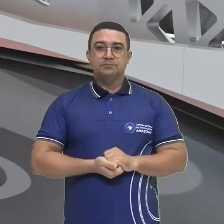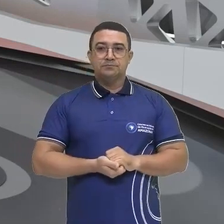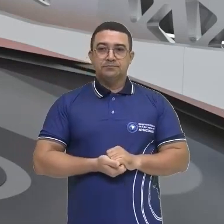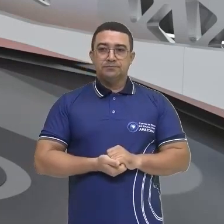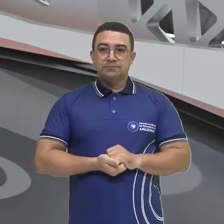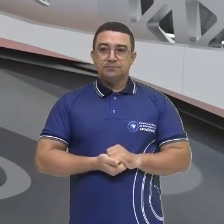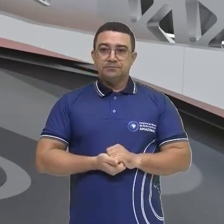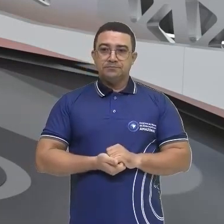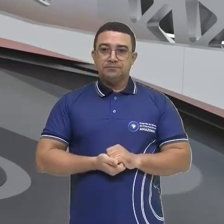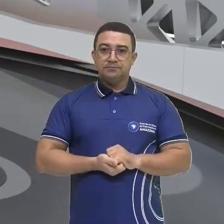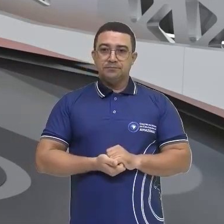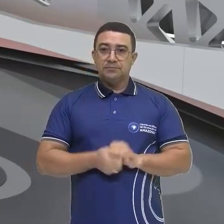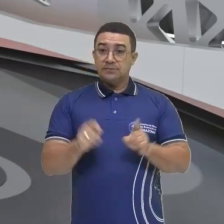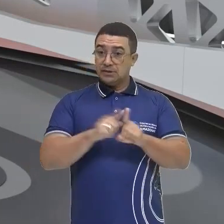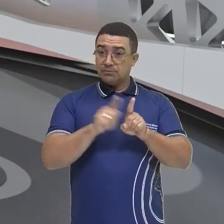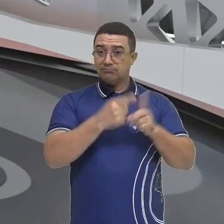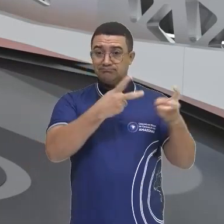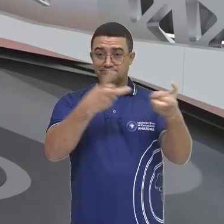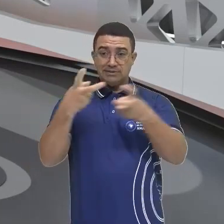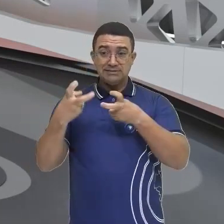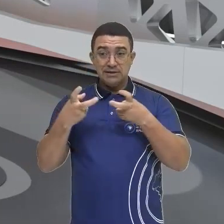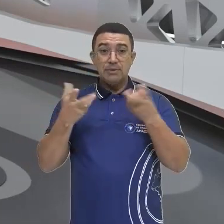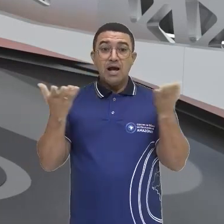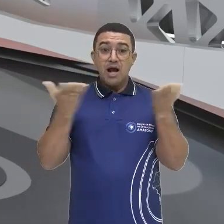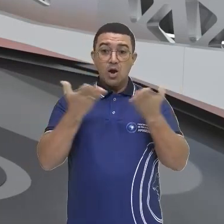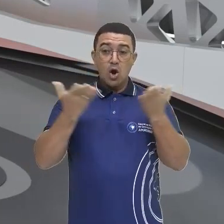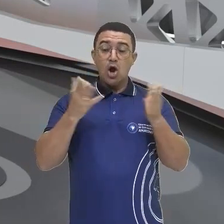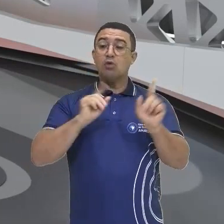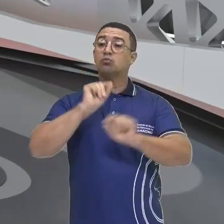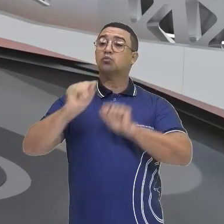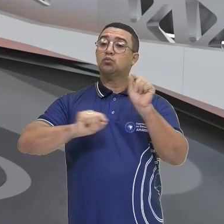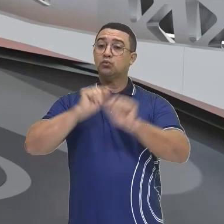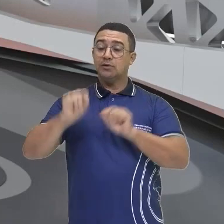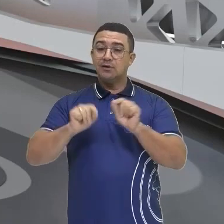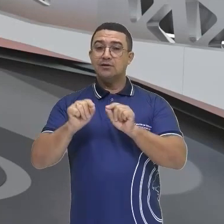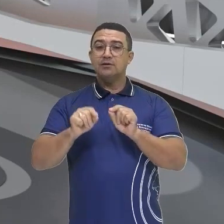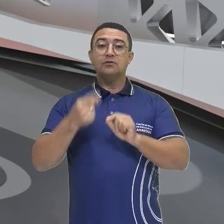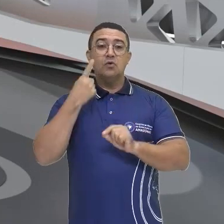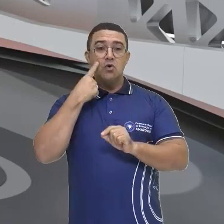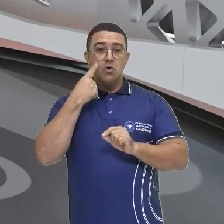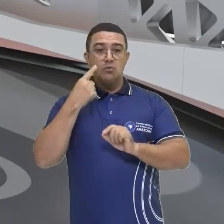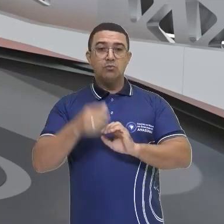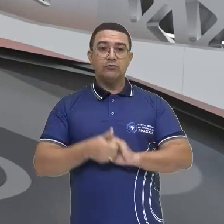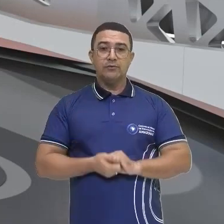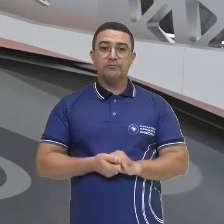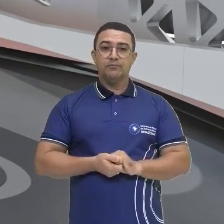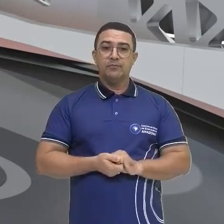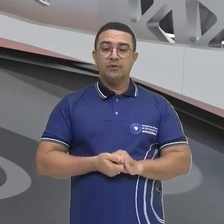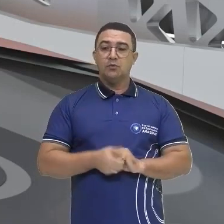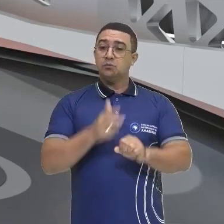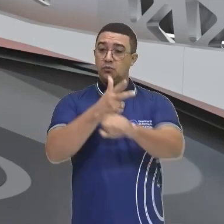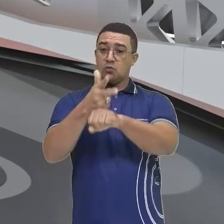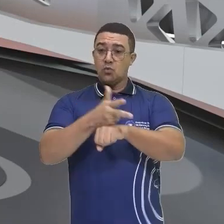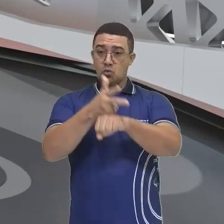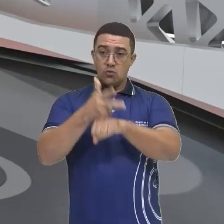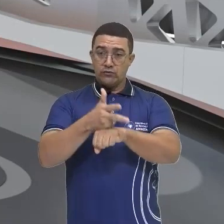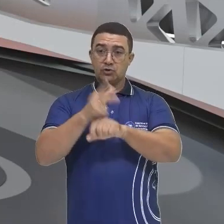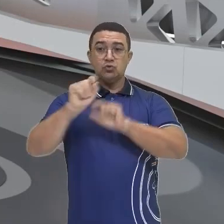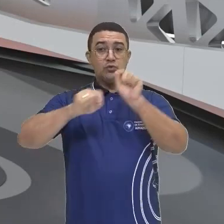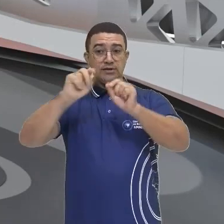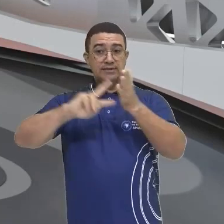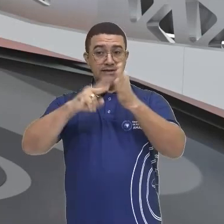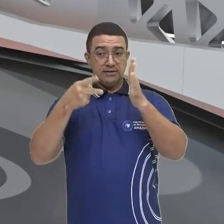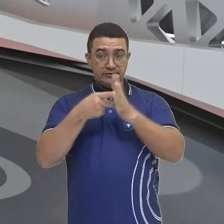aí nós vamos observar agora o Curumi, né? Ele vai mostrar aí pra gente o que que é a